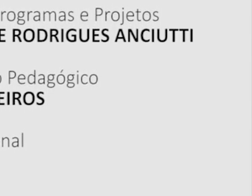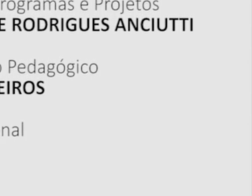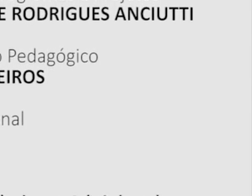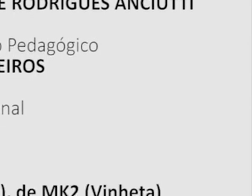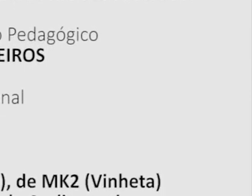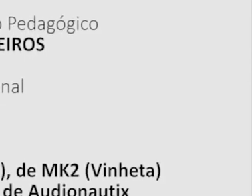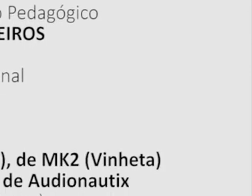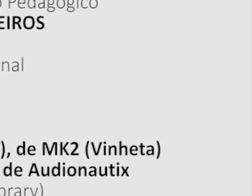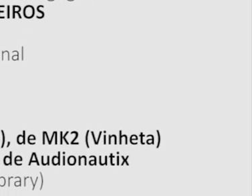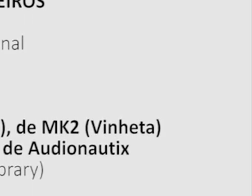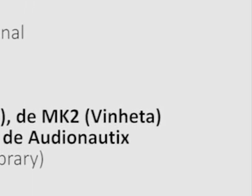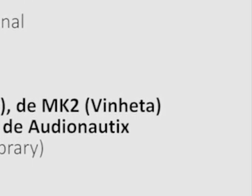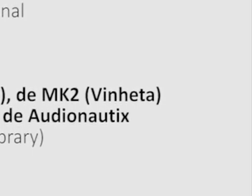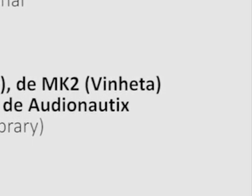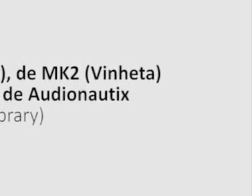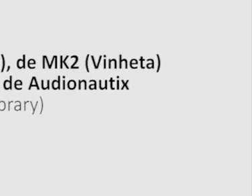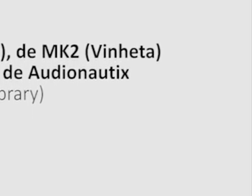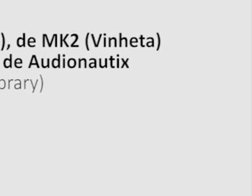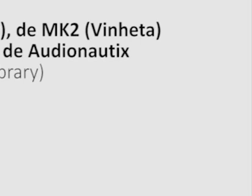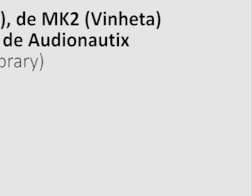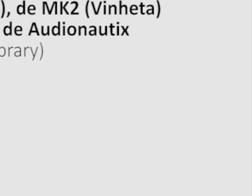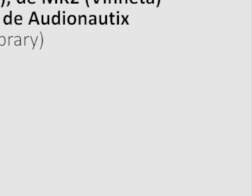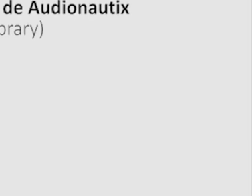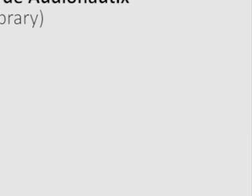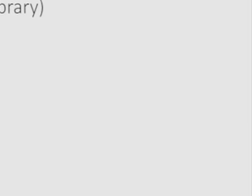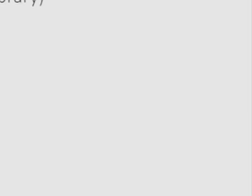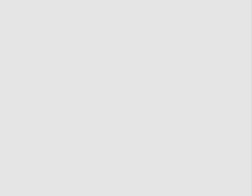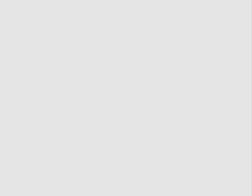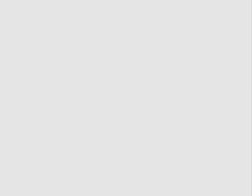Música Música